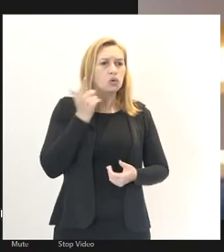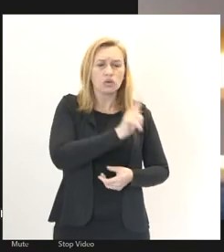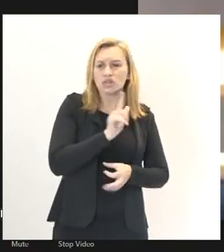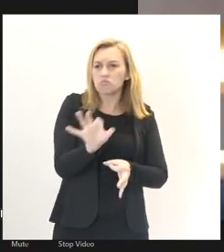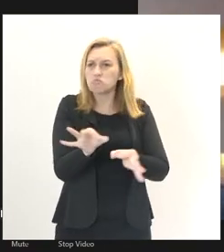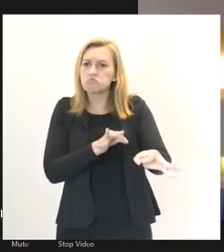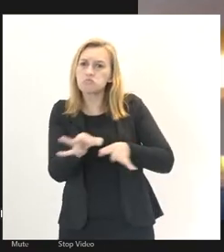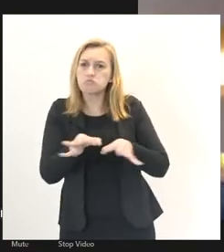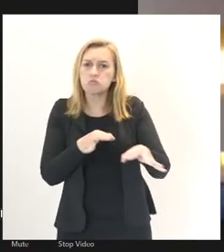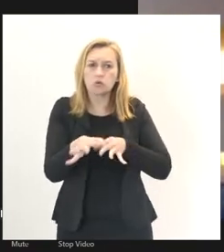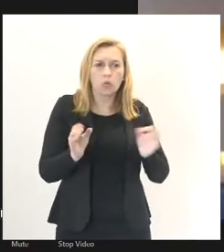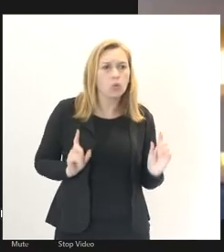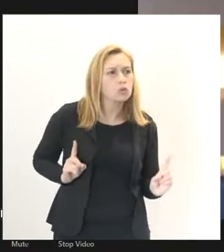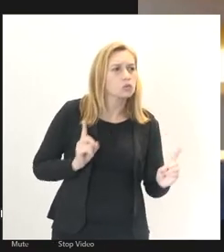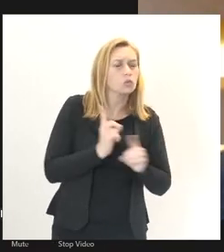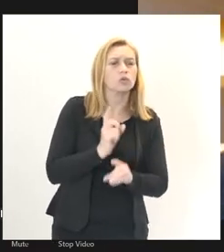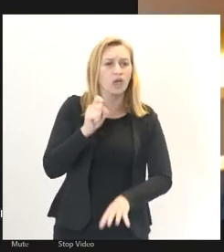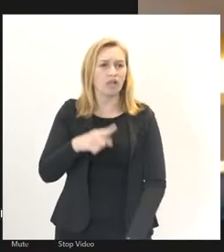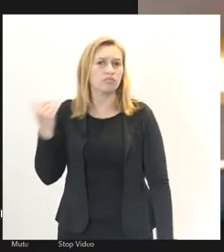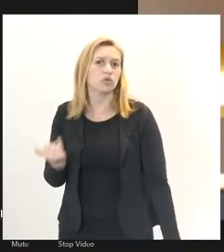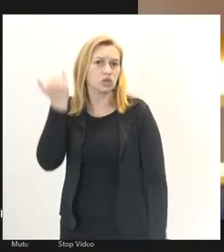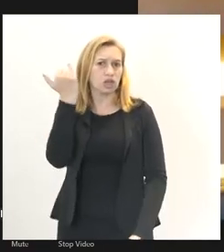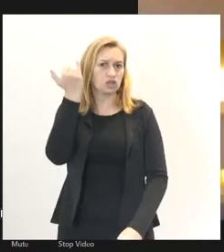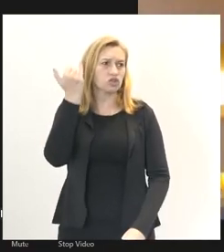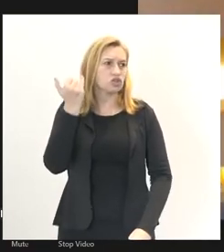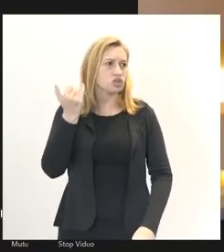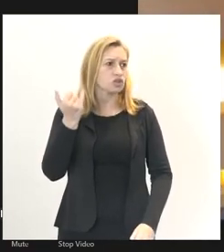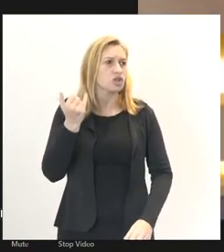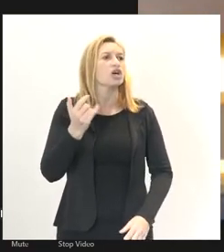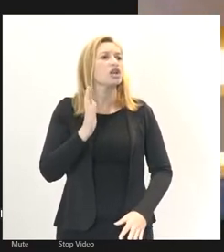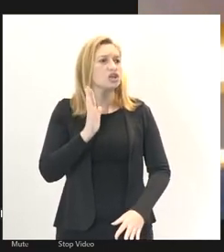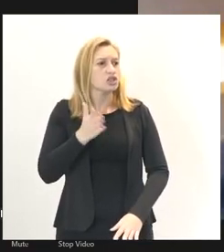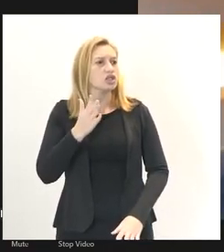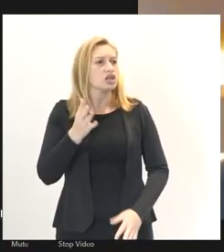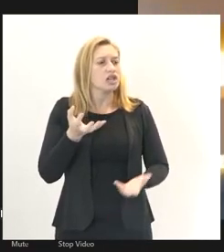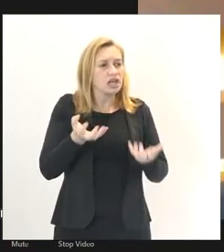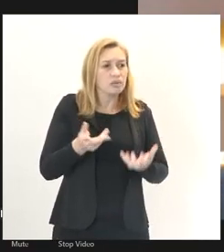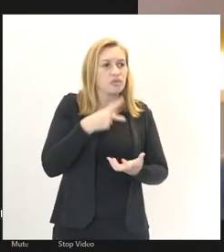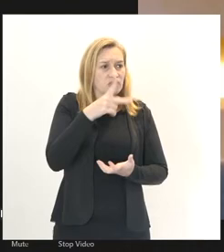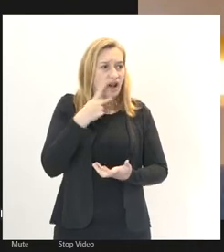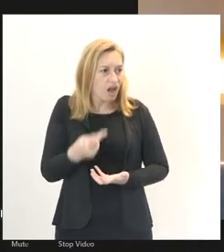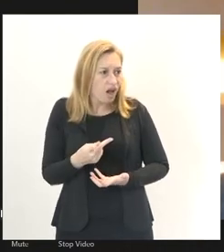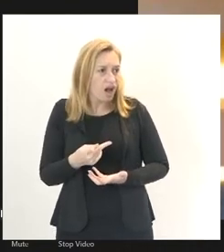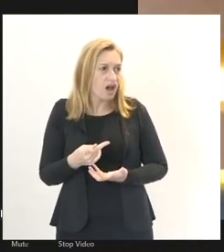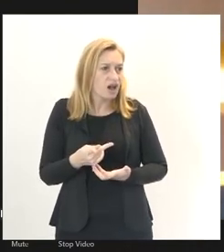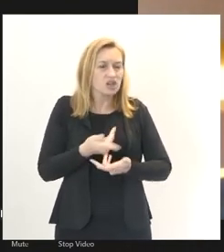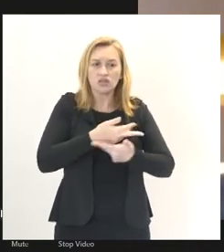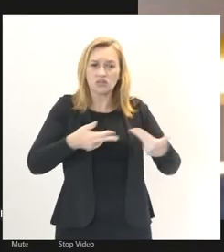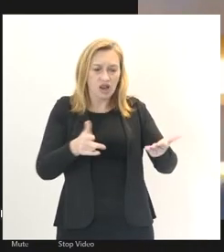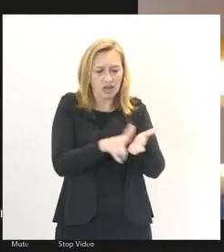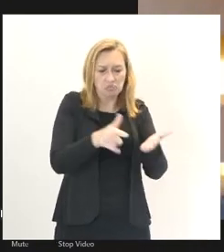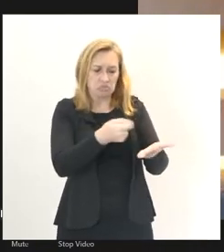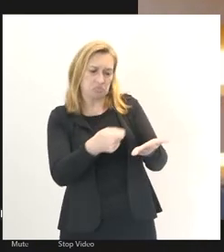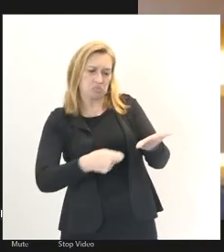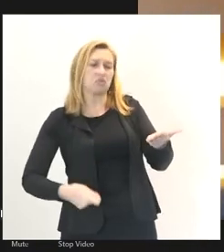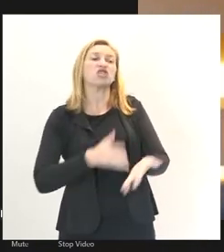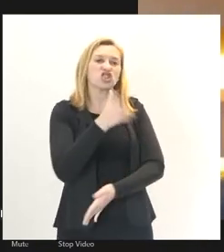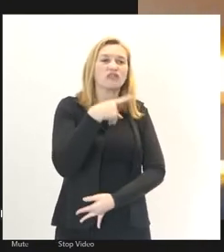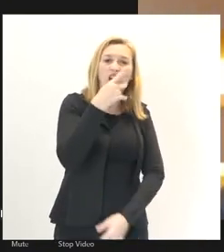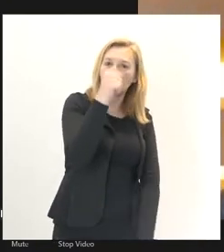organizar esse encontro, que ele é fundamental. Muito do que a gente já teria a dizer, eu tenho uma folha com várias anotações, já foi dito aqui,